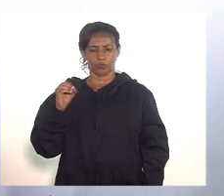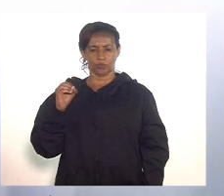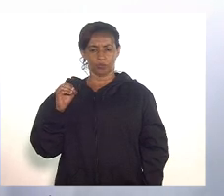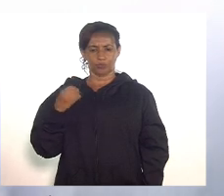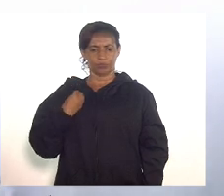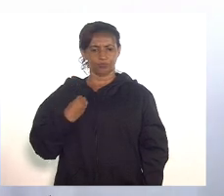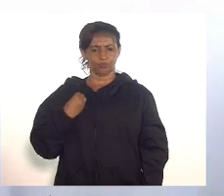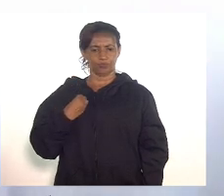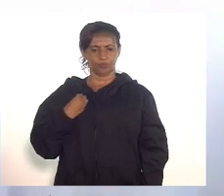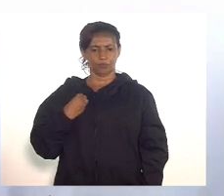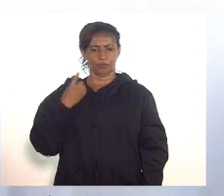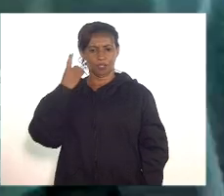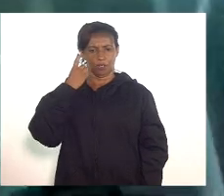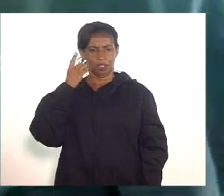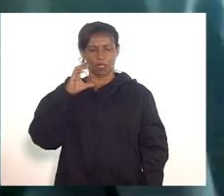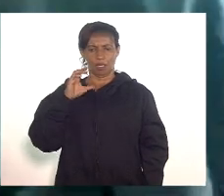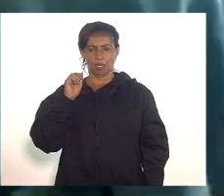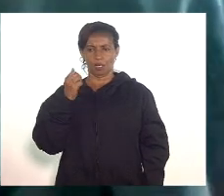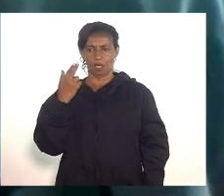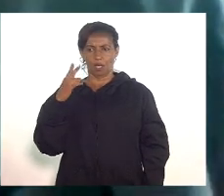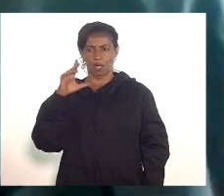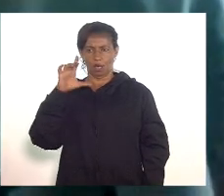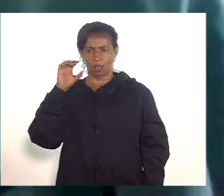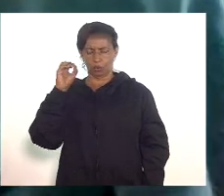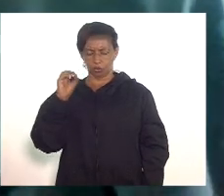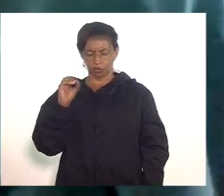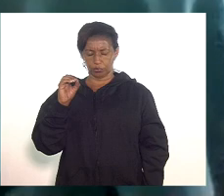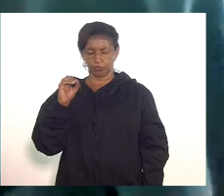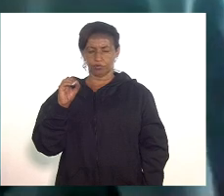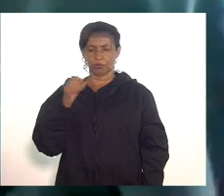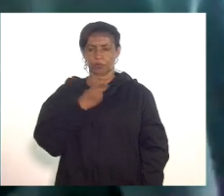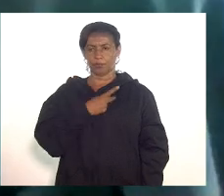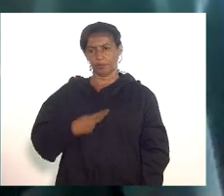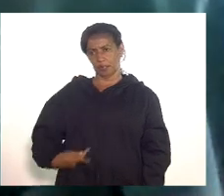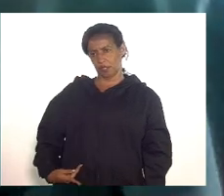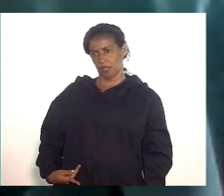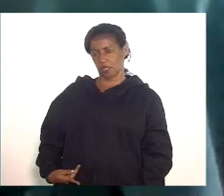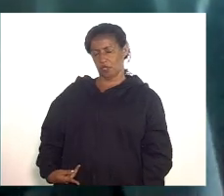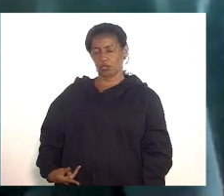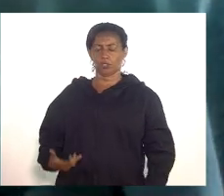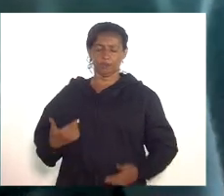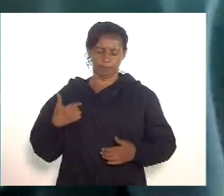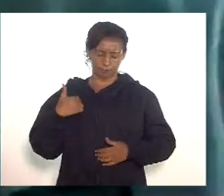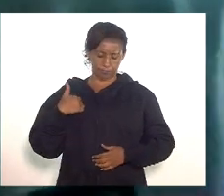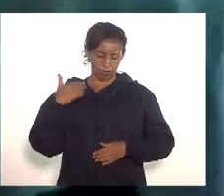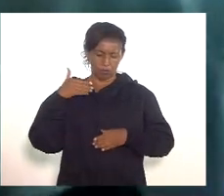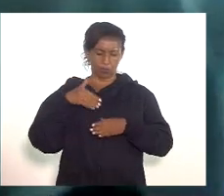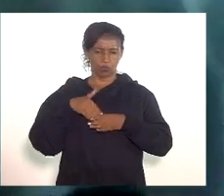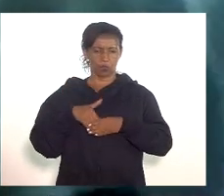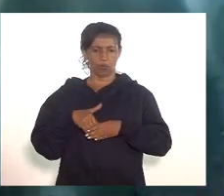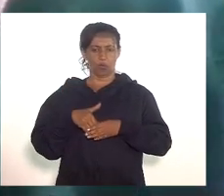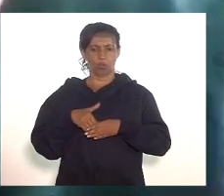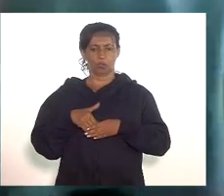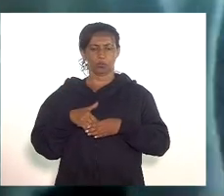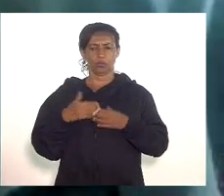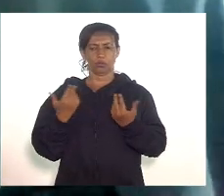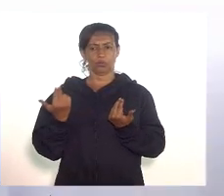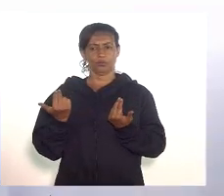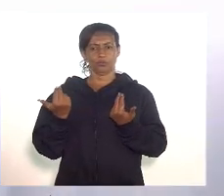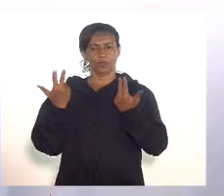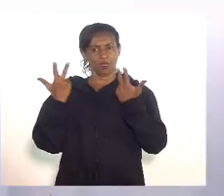Mink presidente eu voto excepcionalmente com o deputado Luiz Paulo